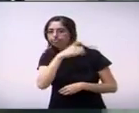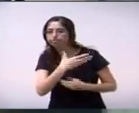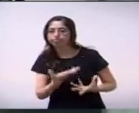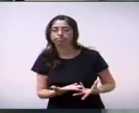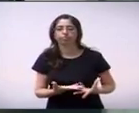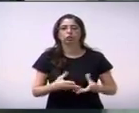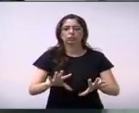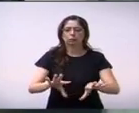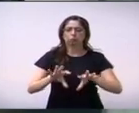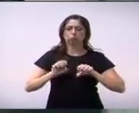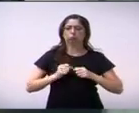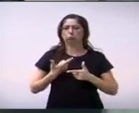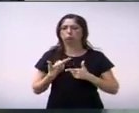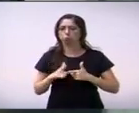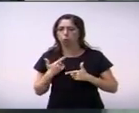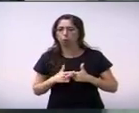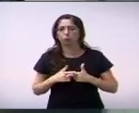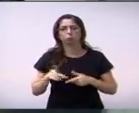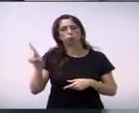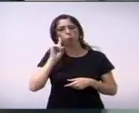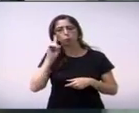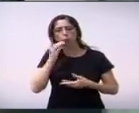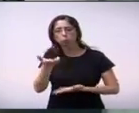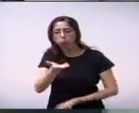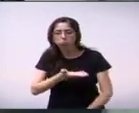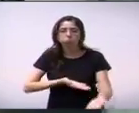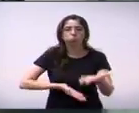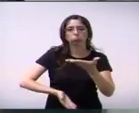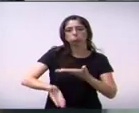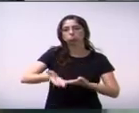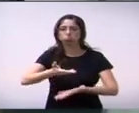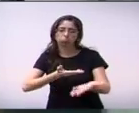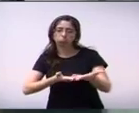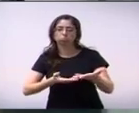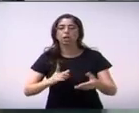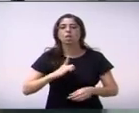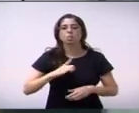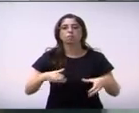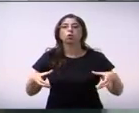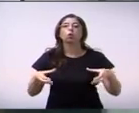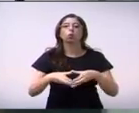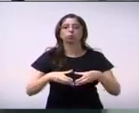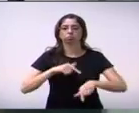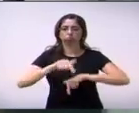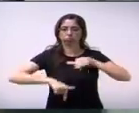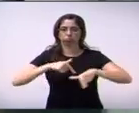parecer muito, muito, muito interessante na comissão de trabalho